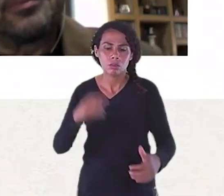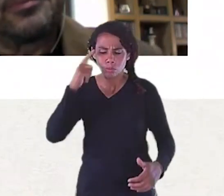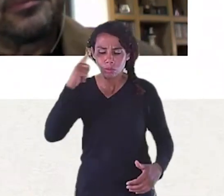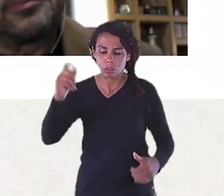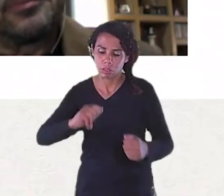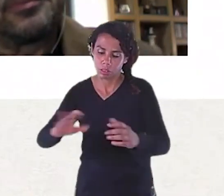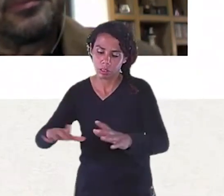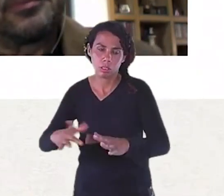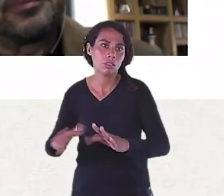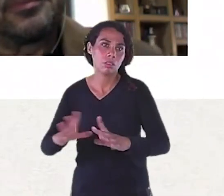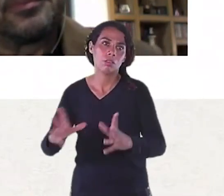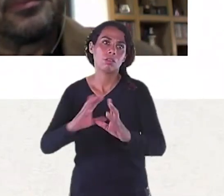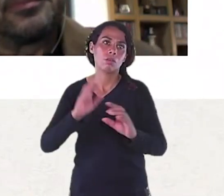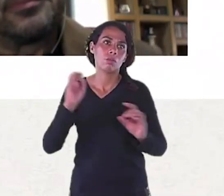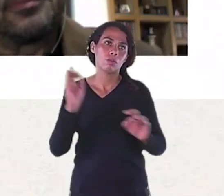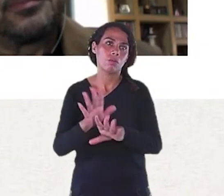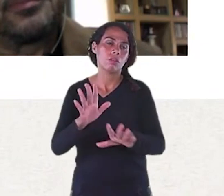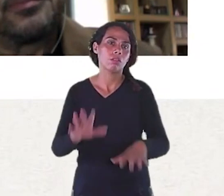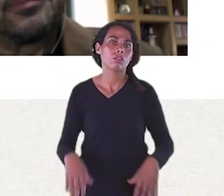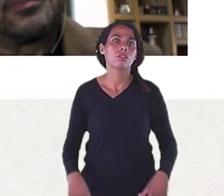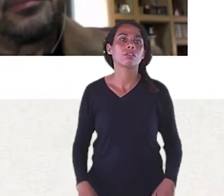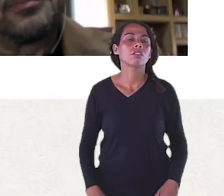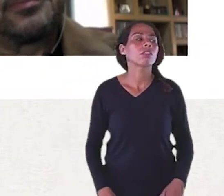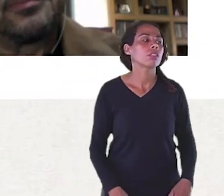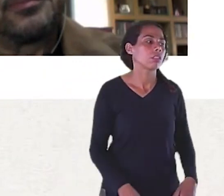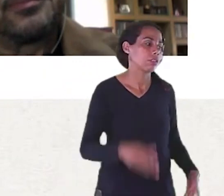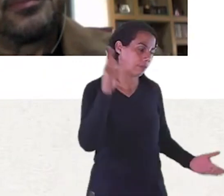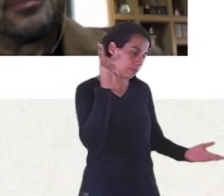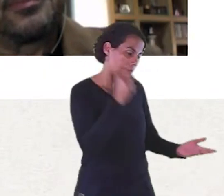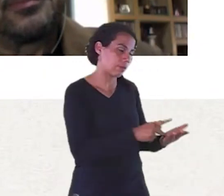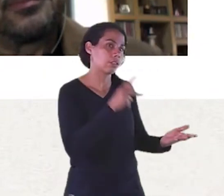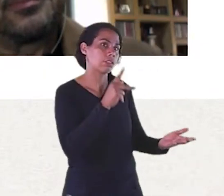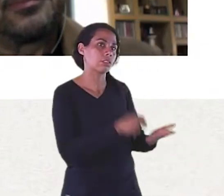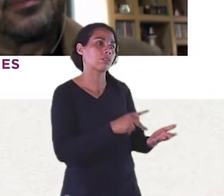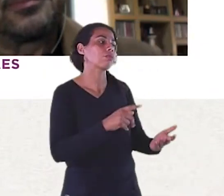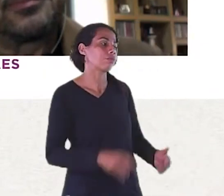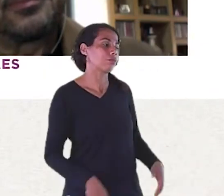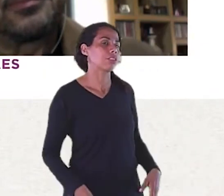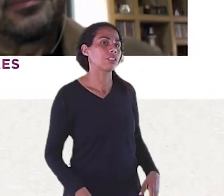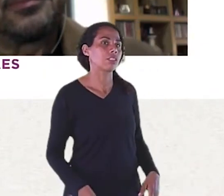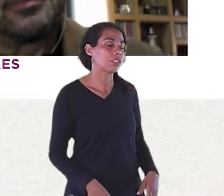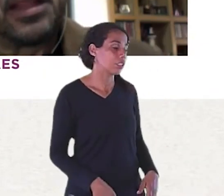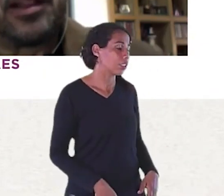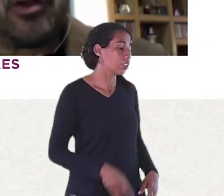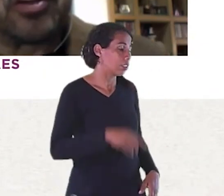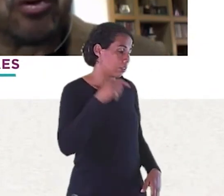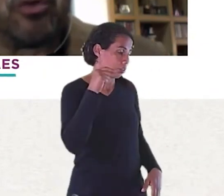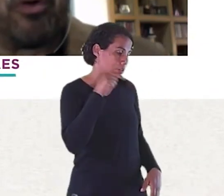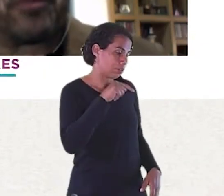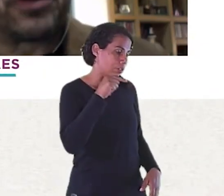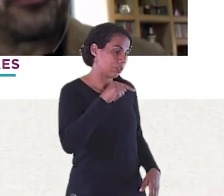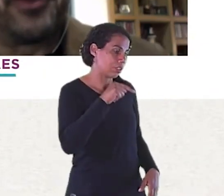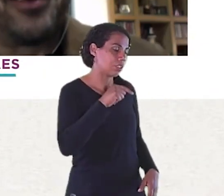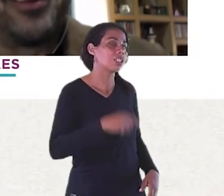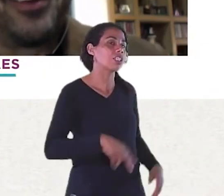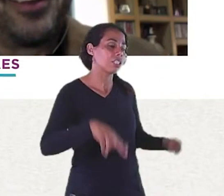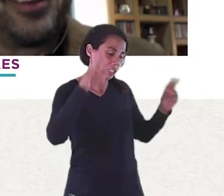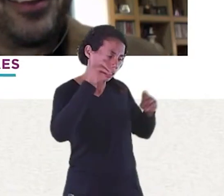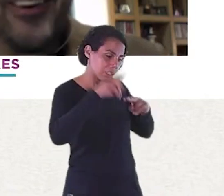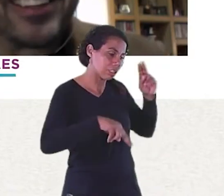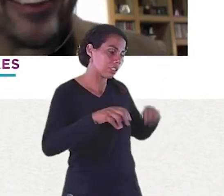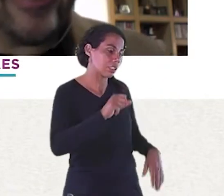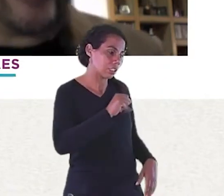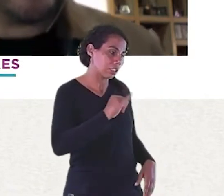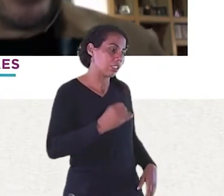funcionalidade No design Mas você daria a bomba Num projeto feio Concorda? Lógico do bom É projeto feio